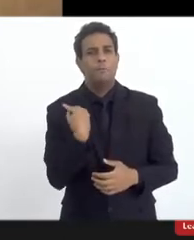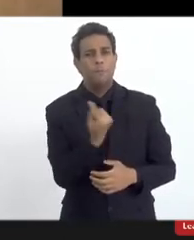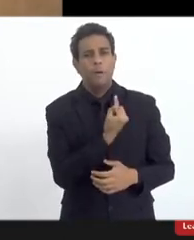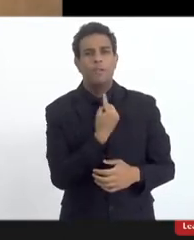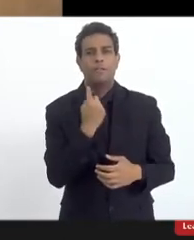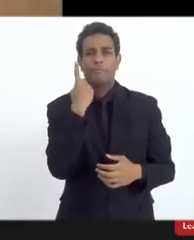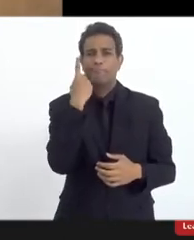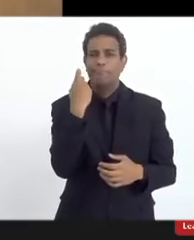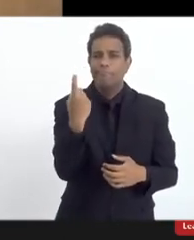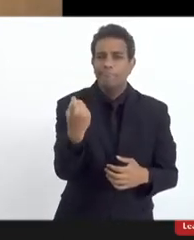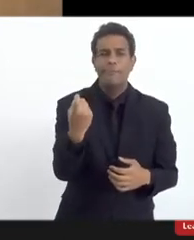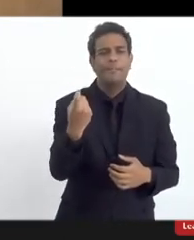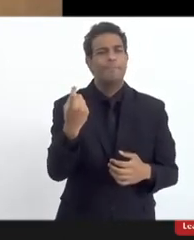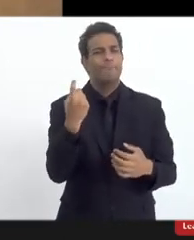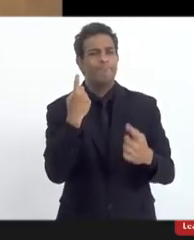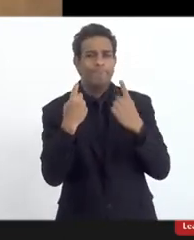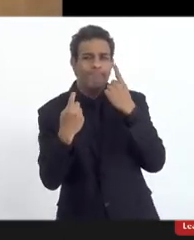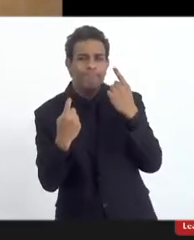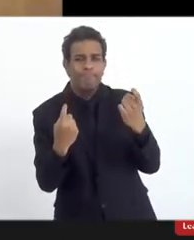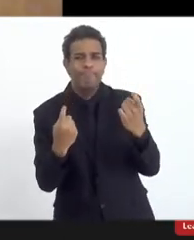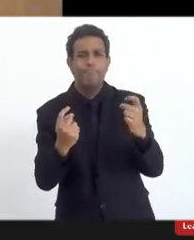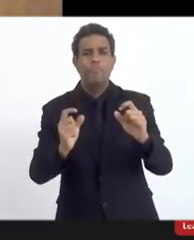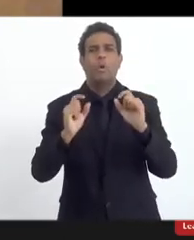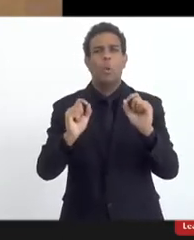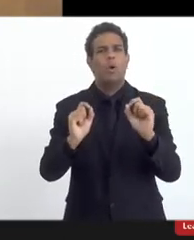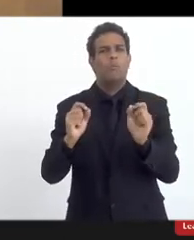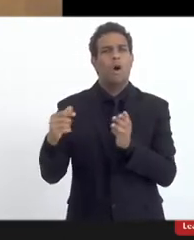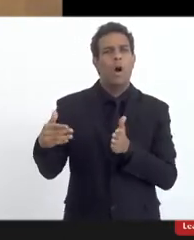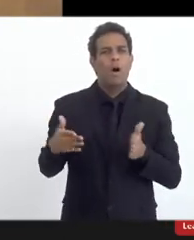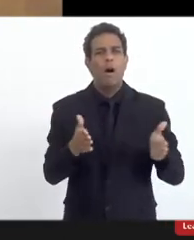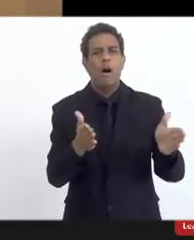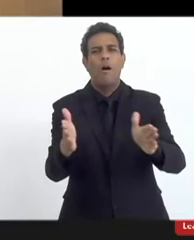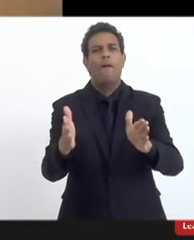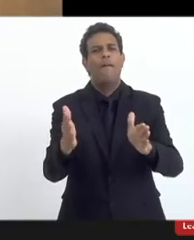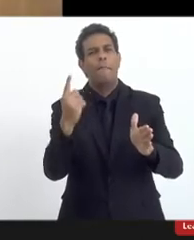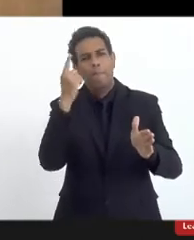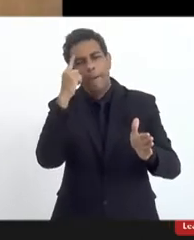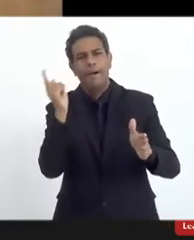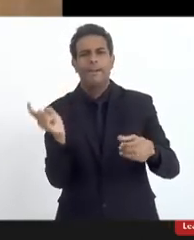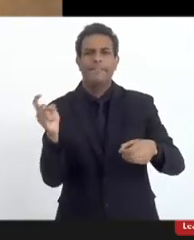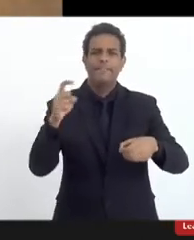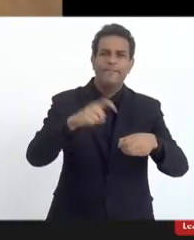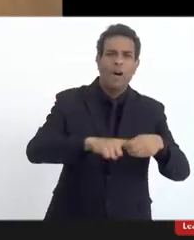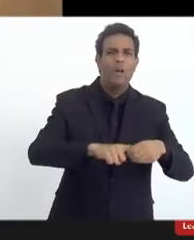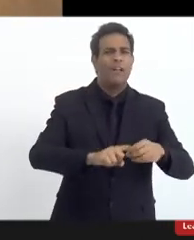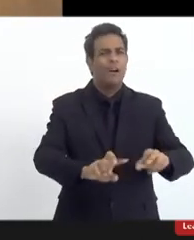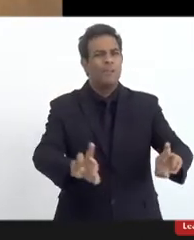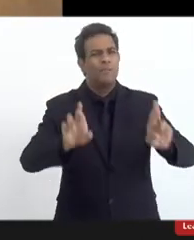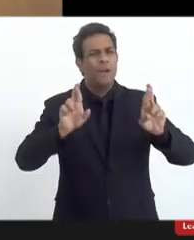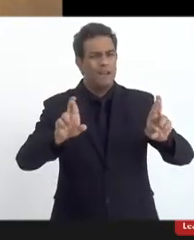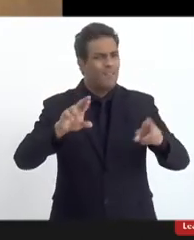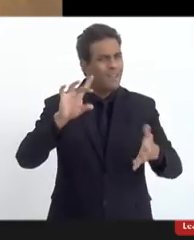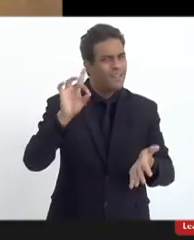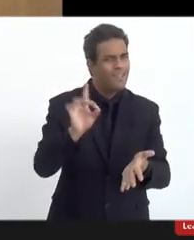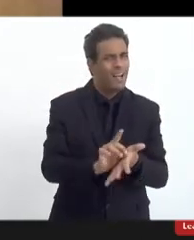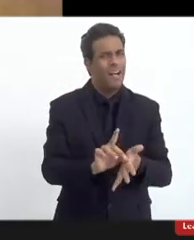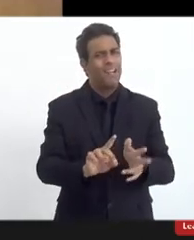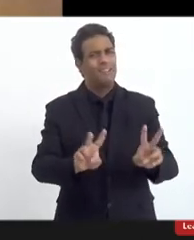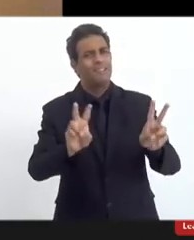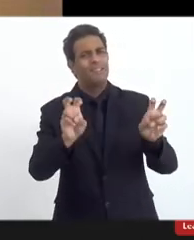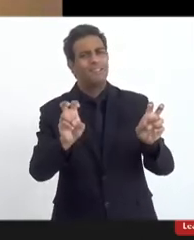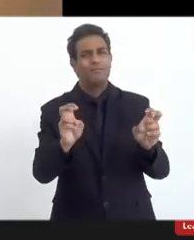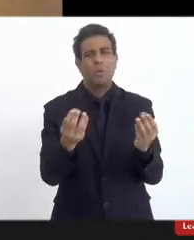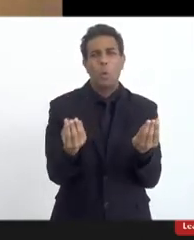interesses nunca serão o caminho para voltar a dar esperança e